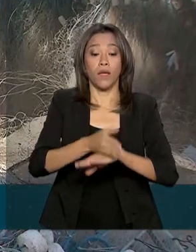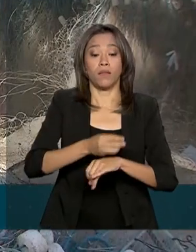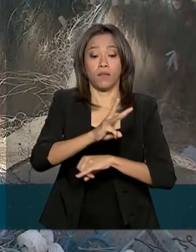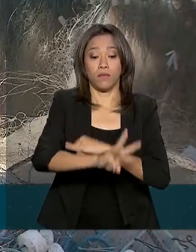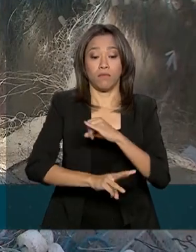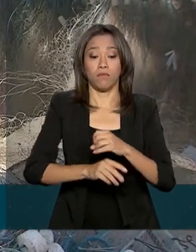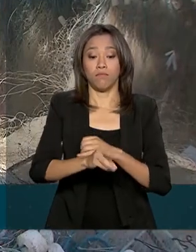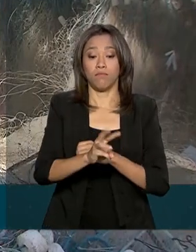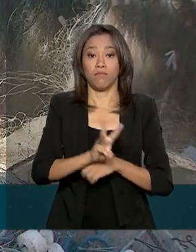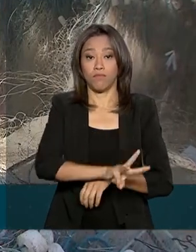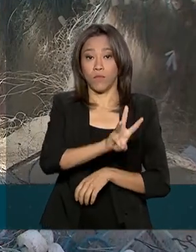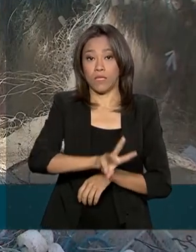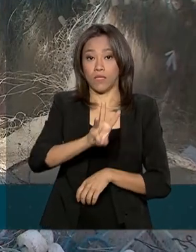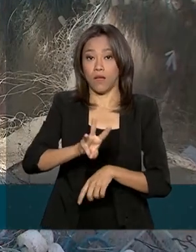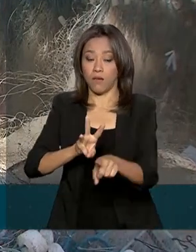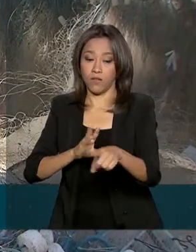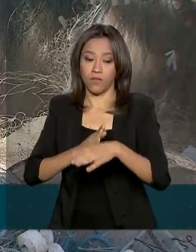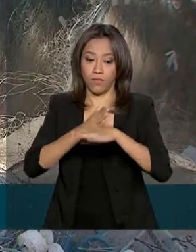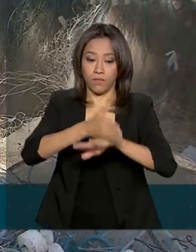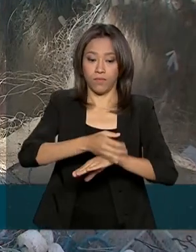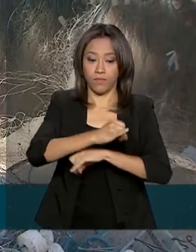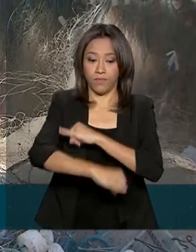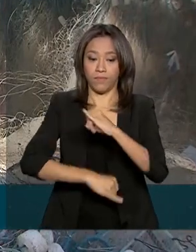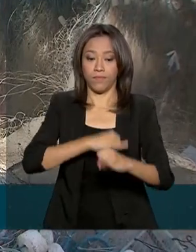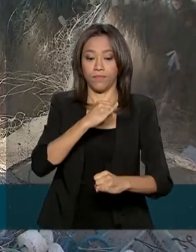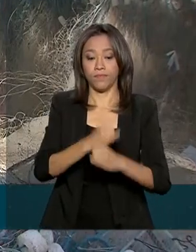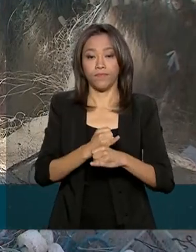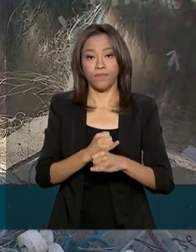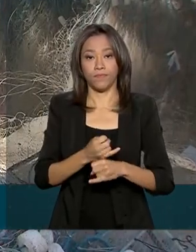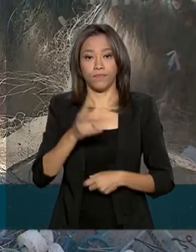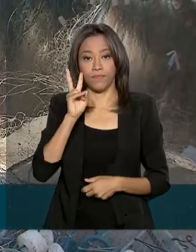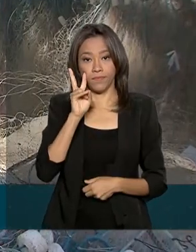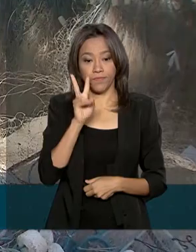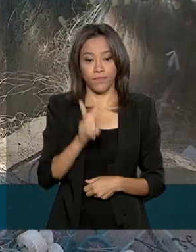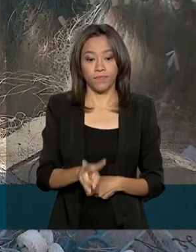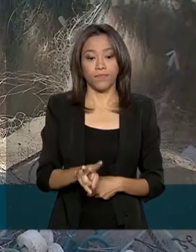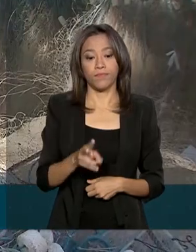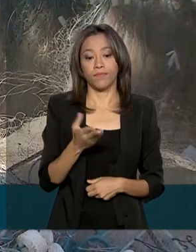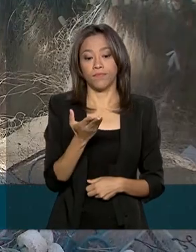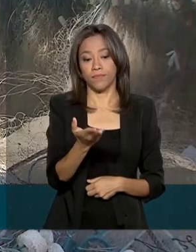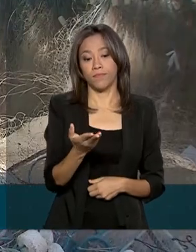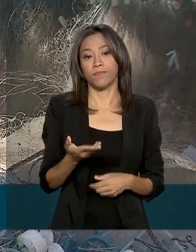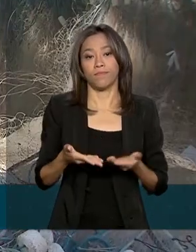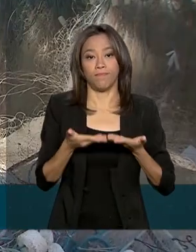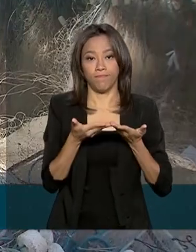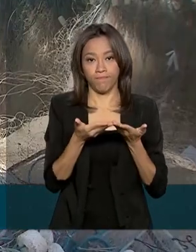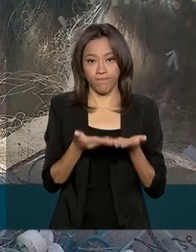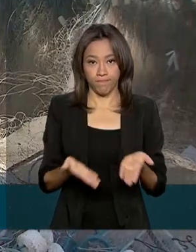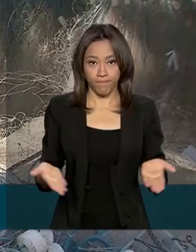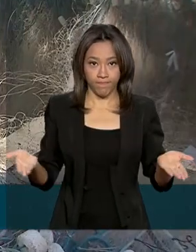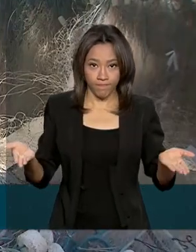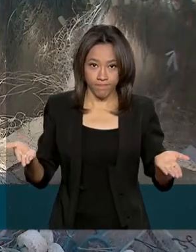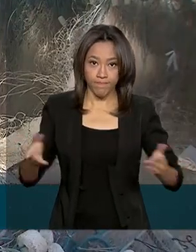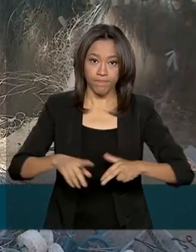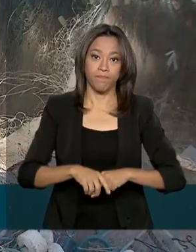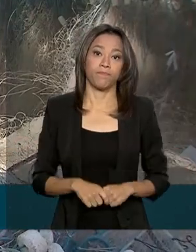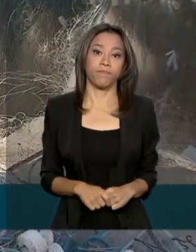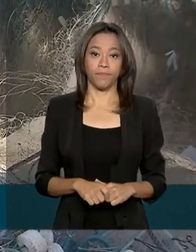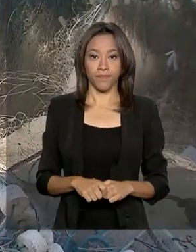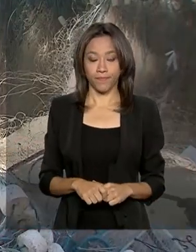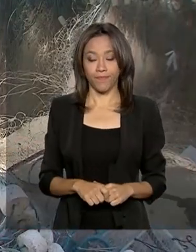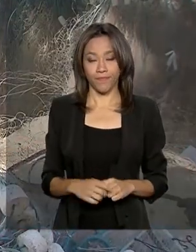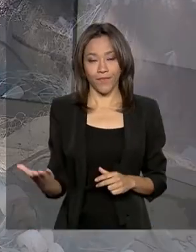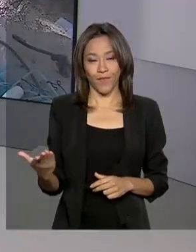Ministério da Agricultura. O endereço é www.agricultura.gov.br.